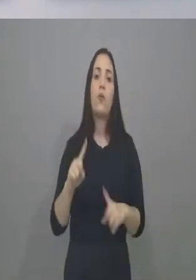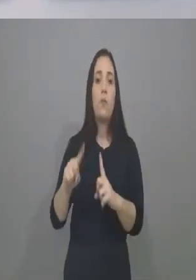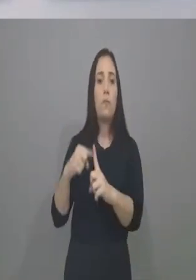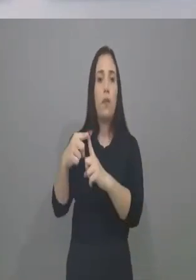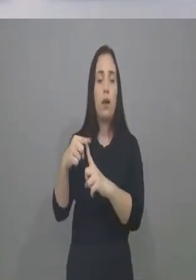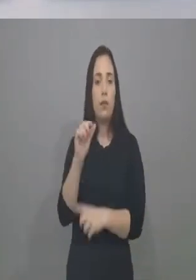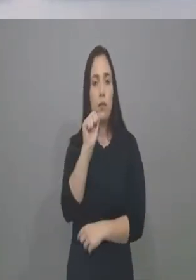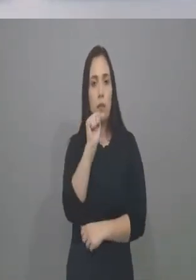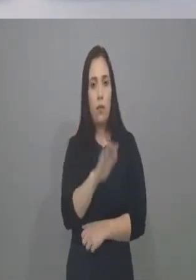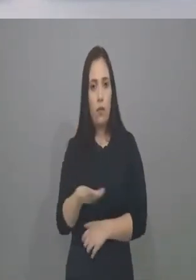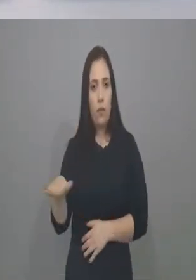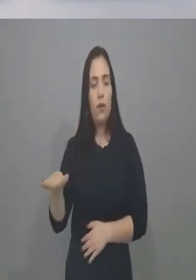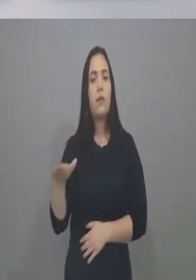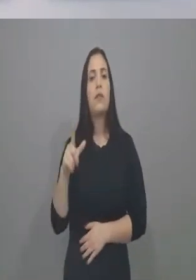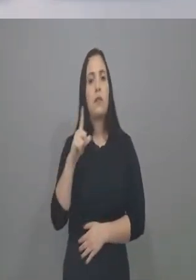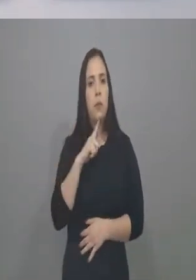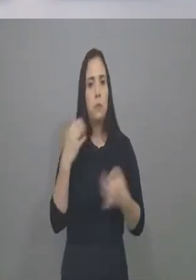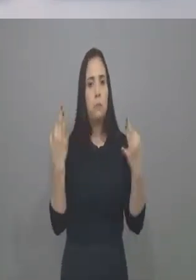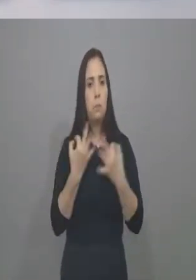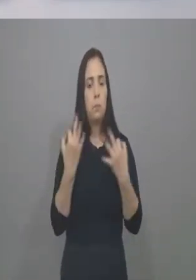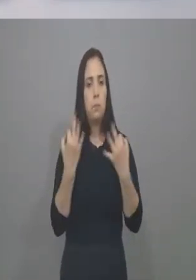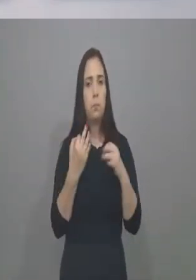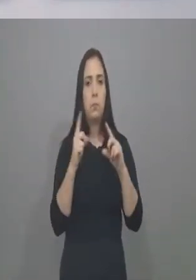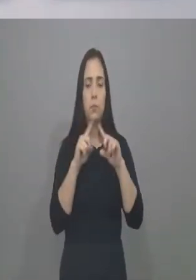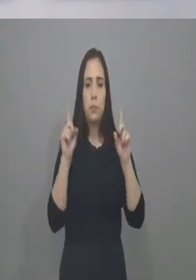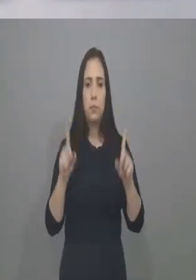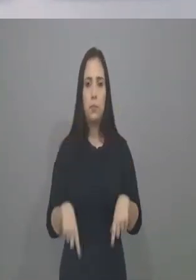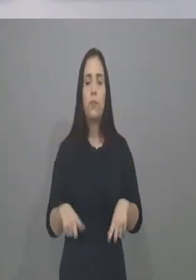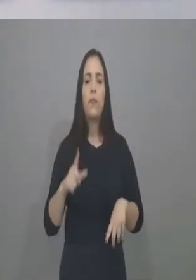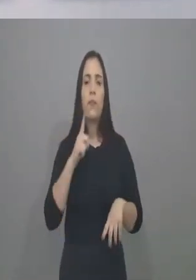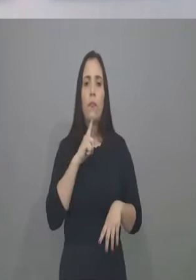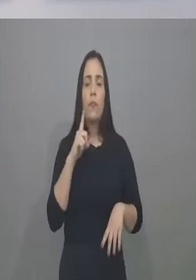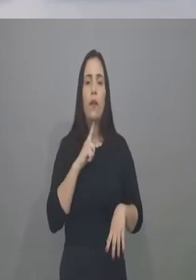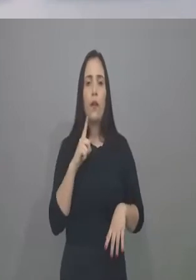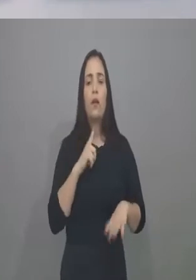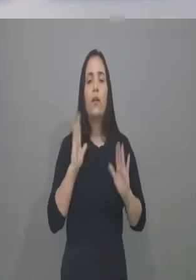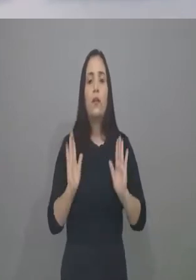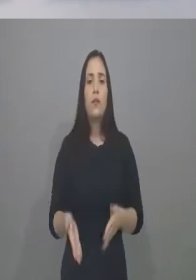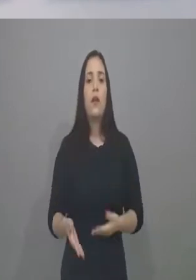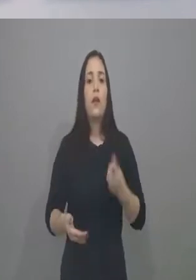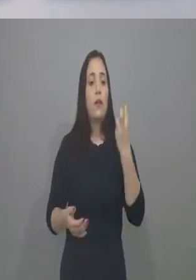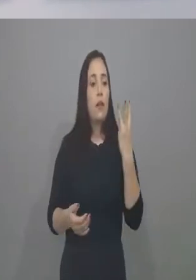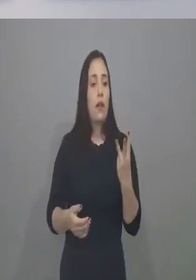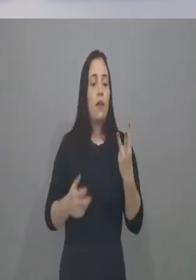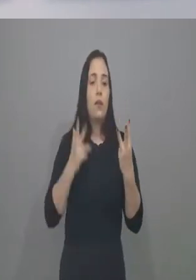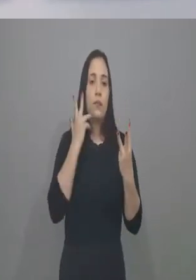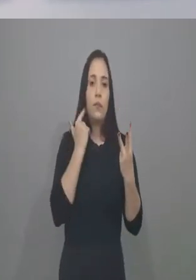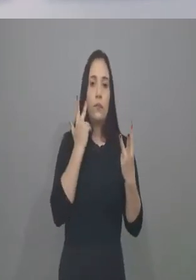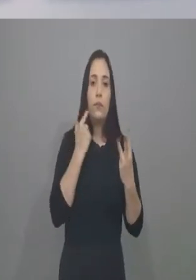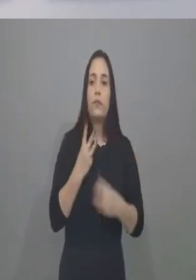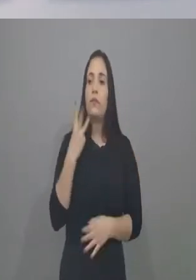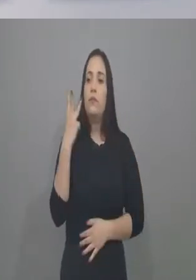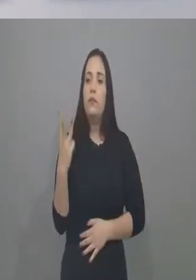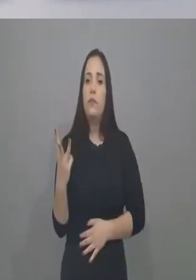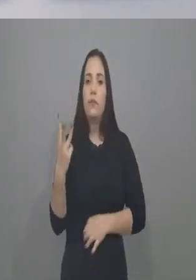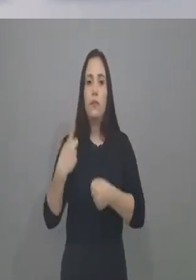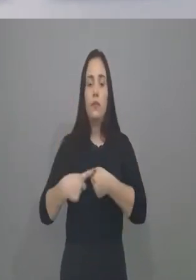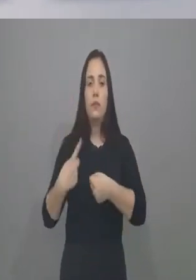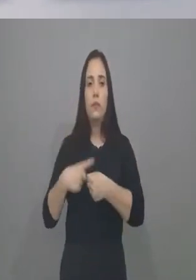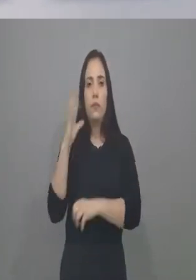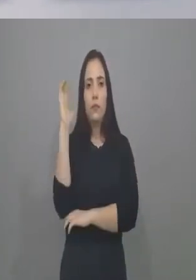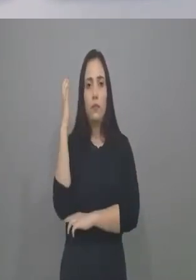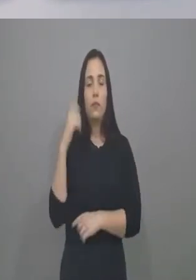bom, muito bom. Então, nós colocamos três para Fortaleza, três para Crateuso,